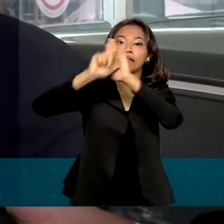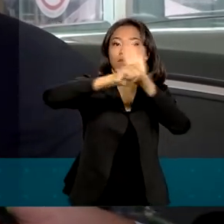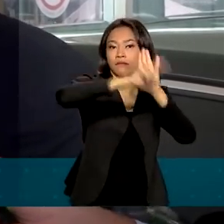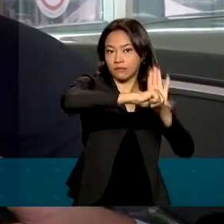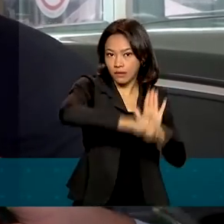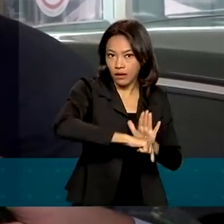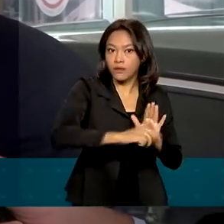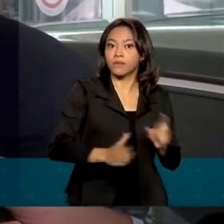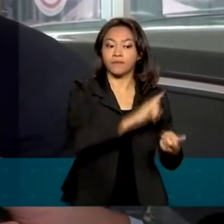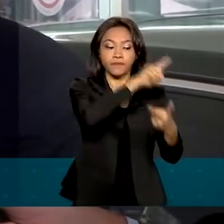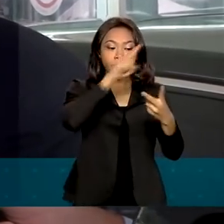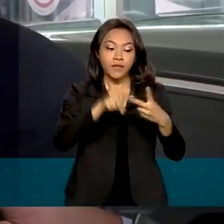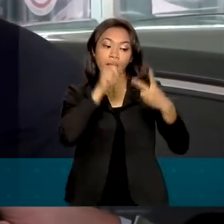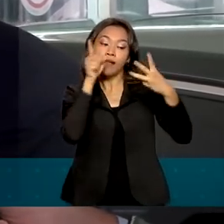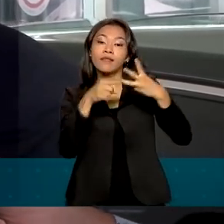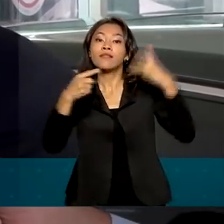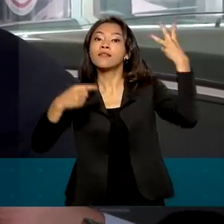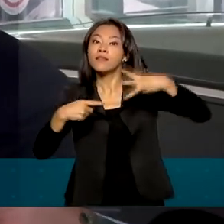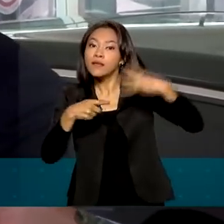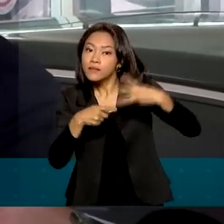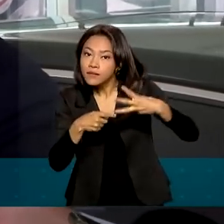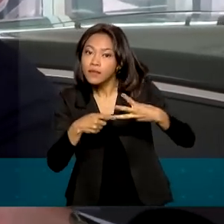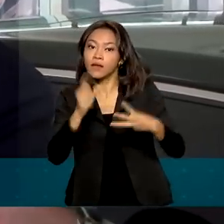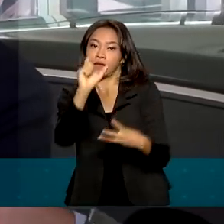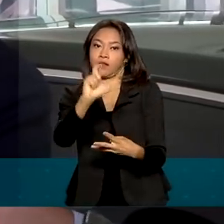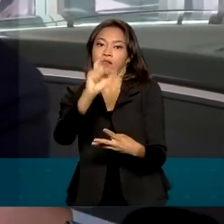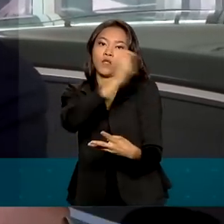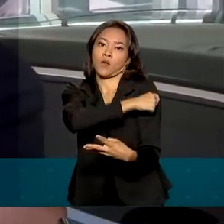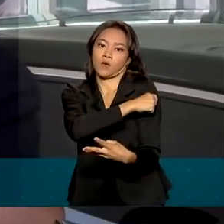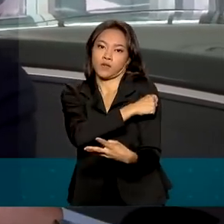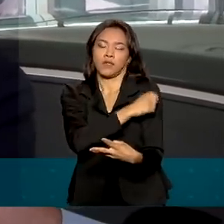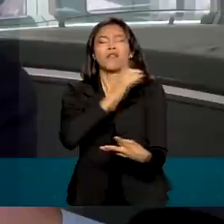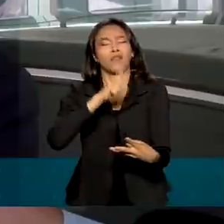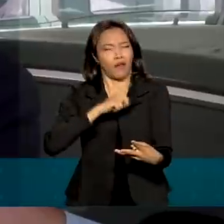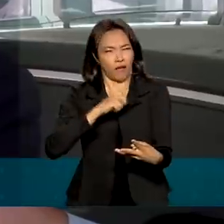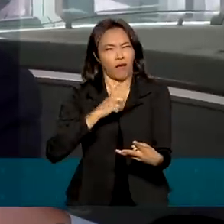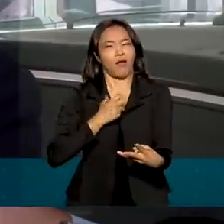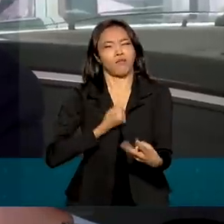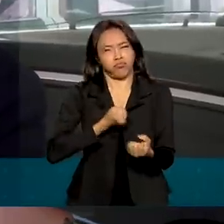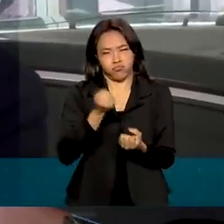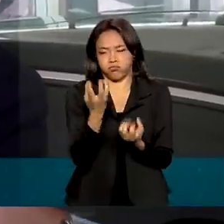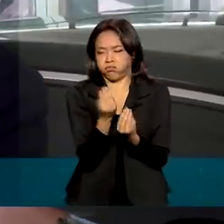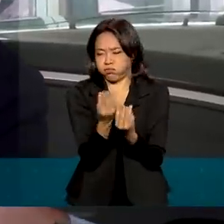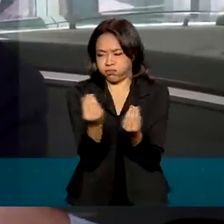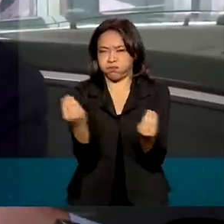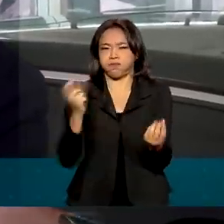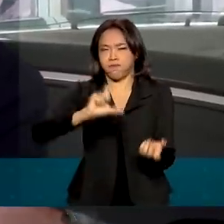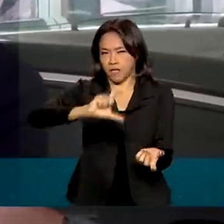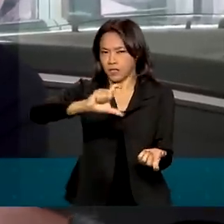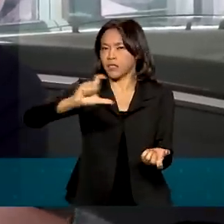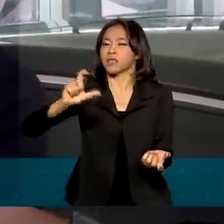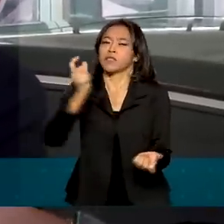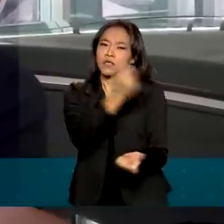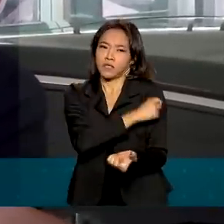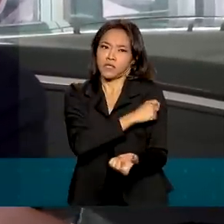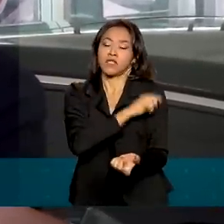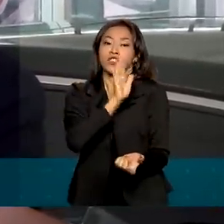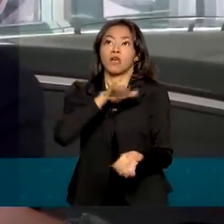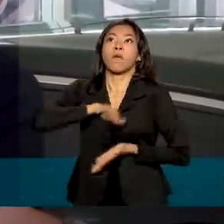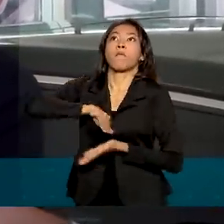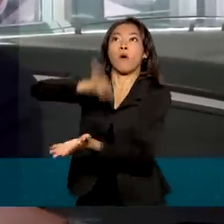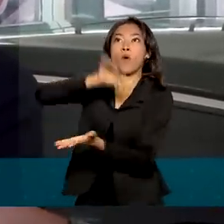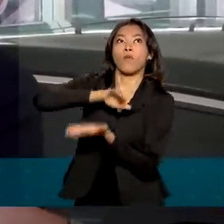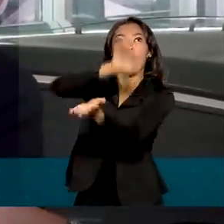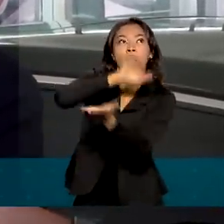e a dose de reforço. Nós temos vacinas suficientes, essas vacinas são enviadas aos